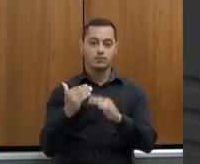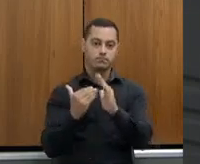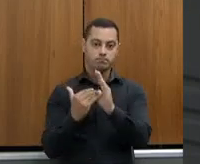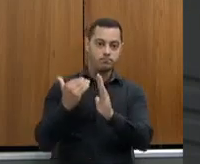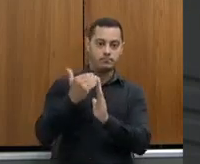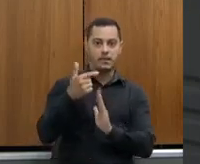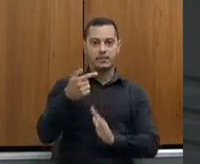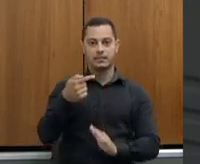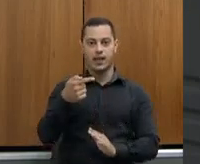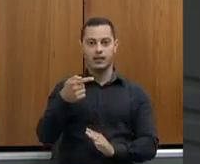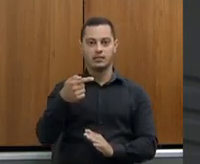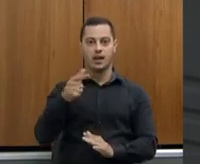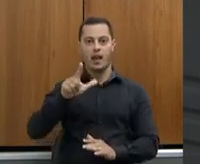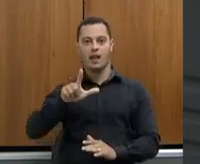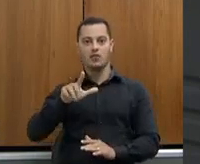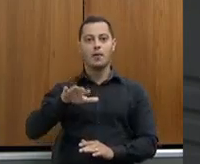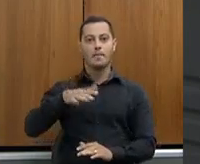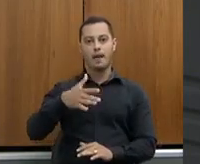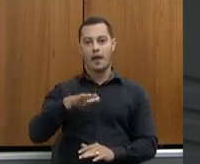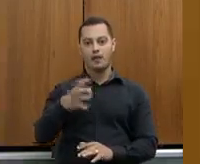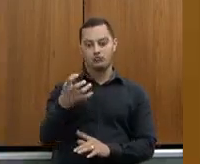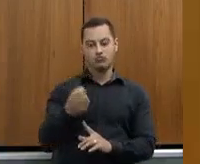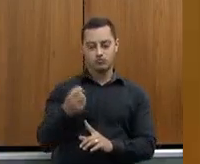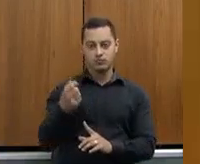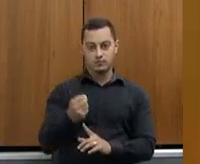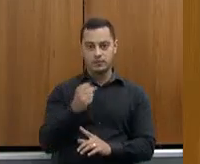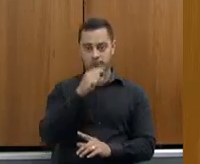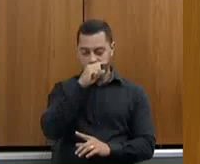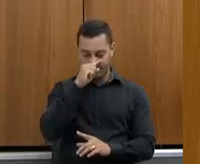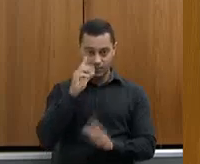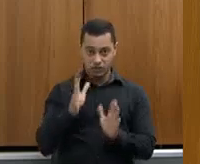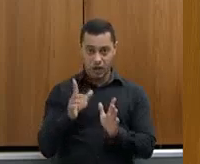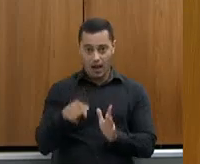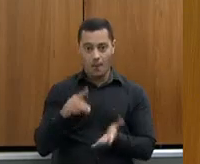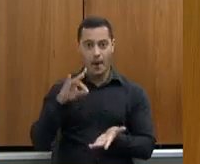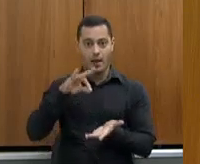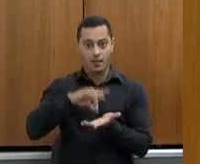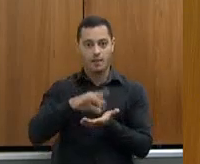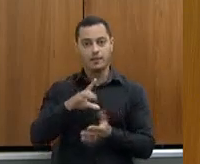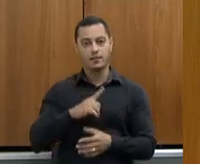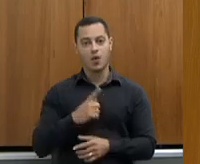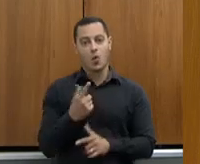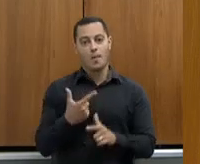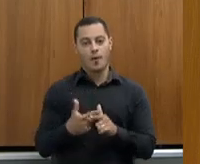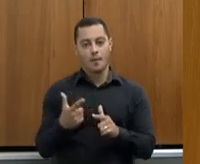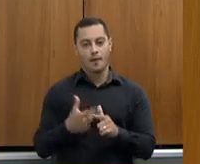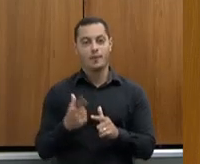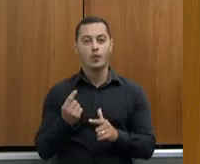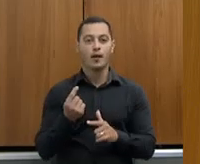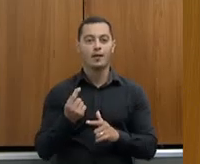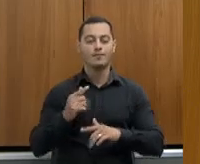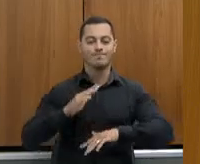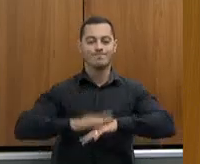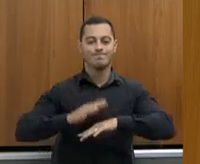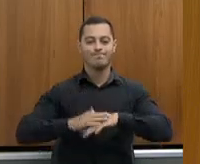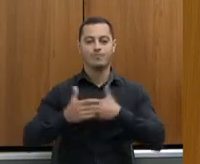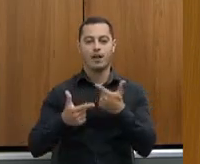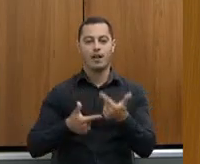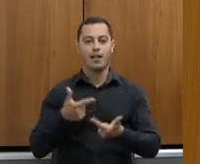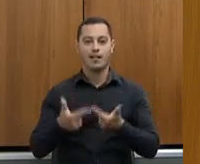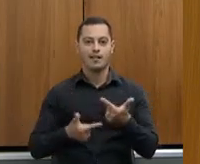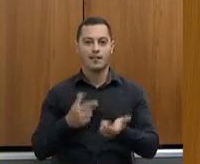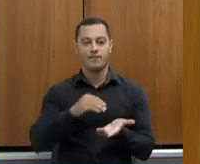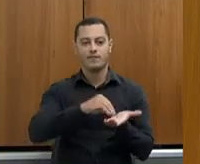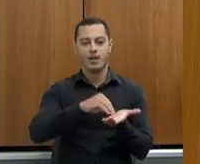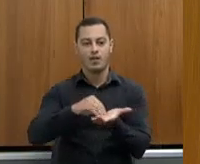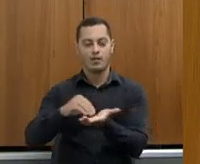temos no Estado, isso aí é uma realidade, mas nós temos um problema crônico também que é a mão de obra, que não foi citada aqui.